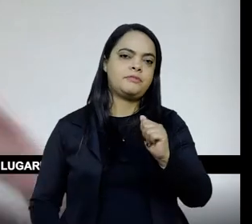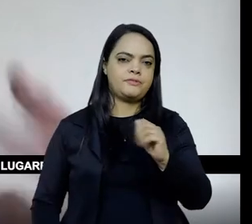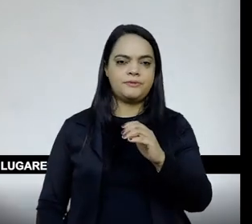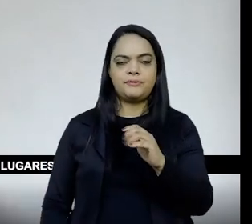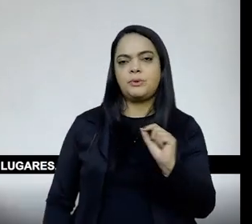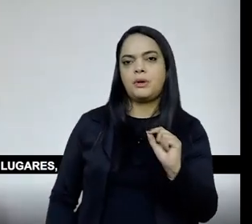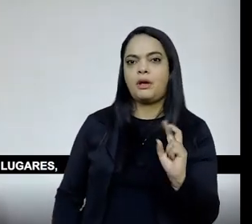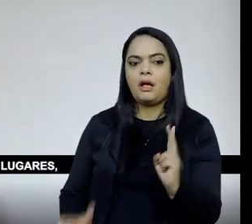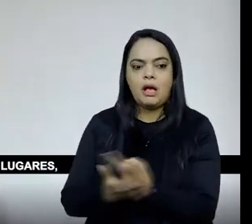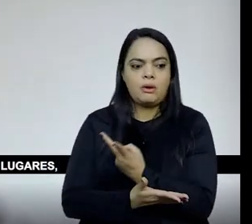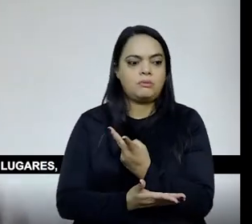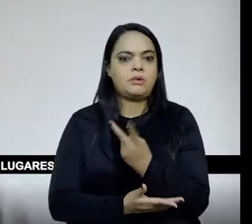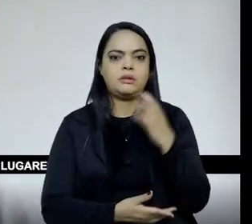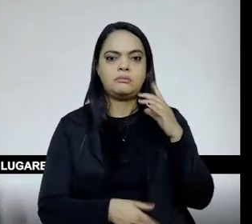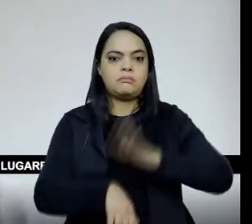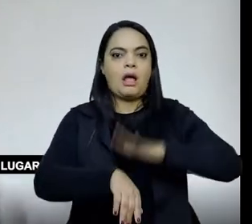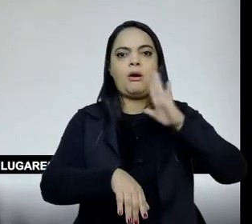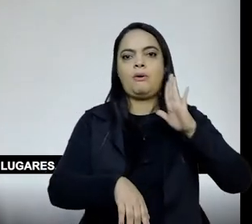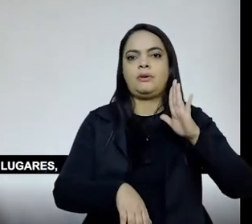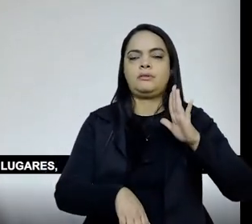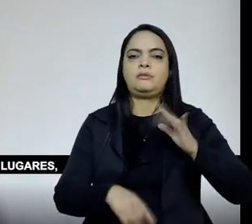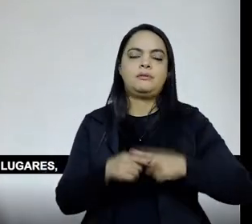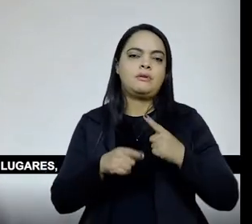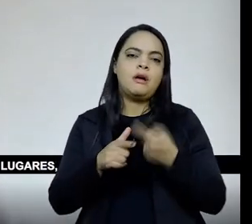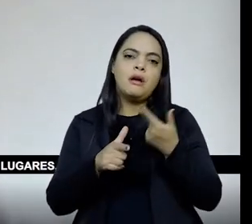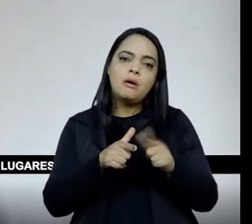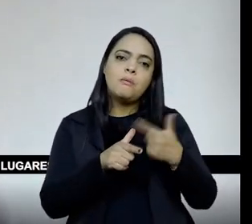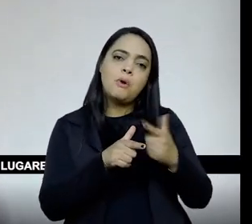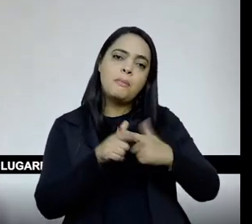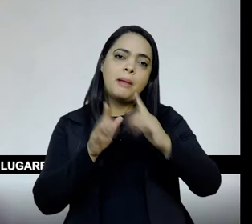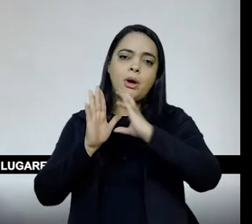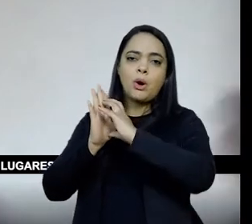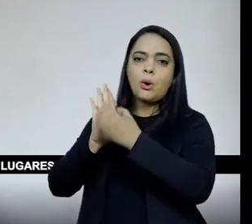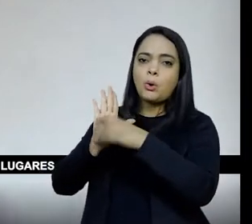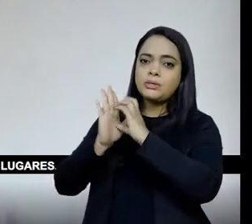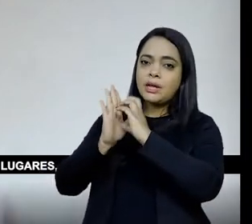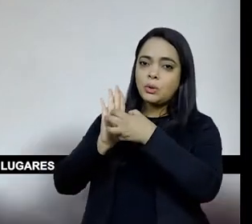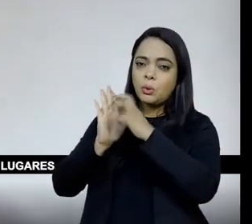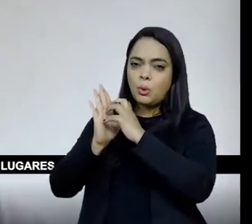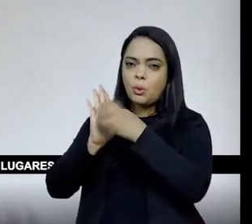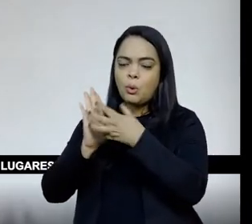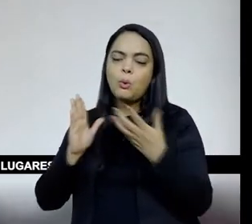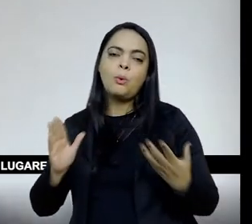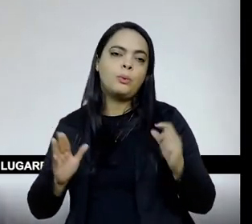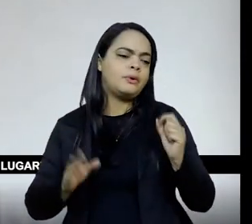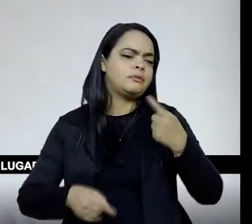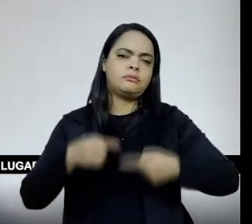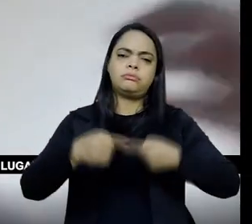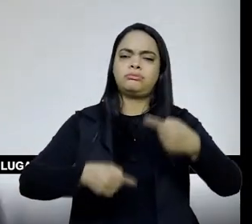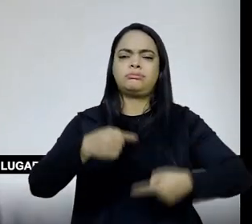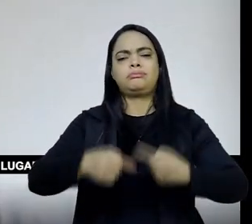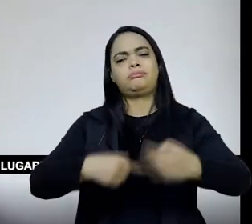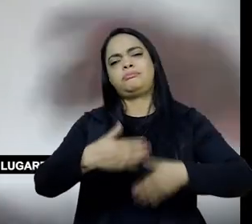com a precisão factual, porque os problemas conceituais, esses serão debatidos,